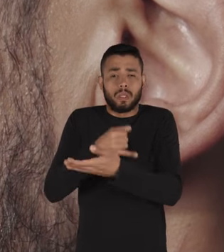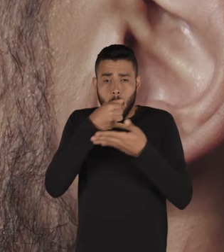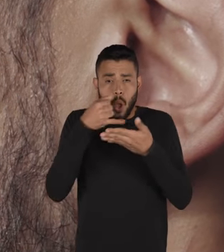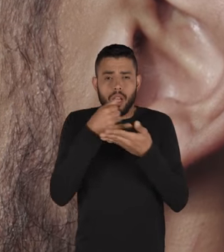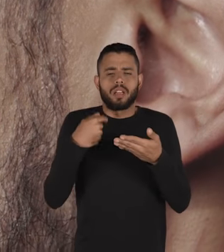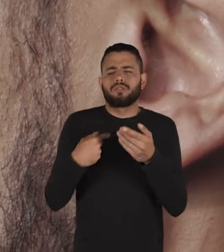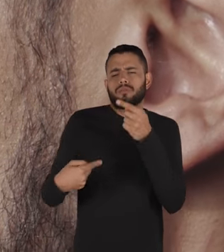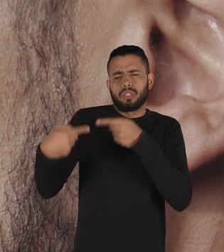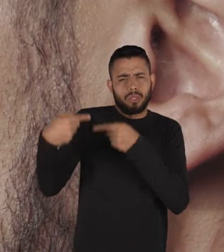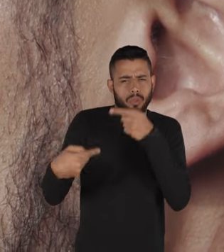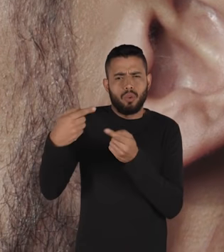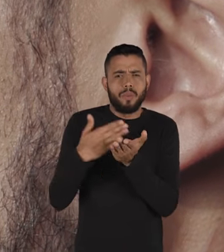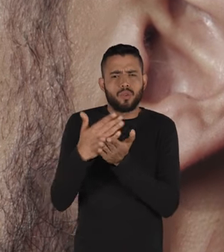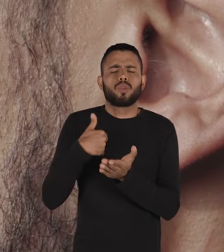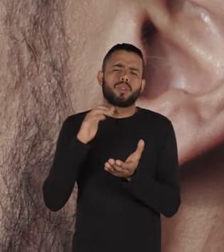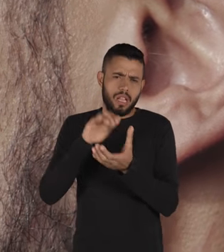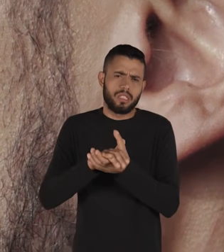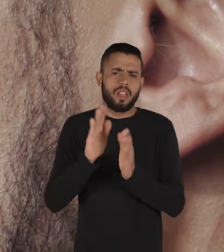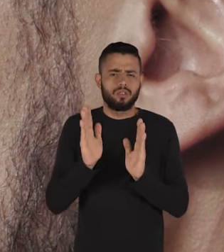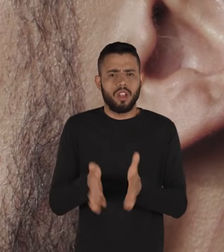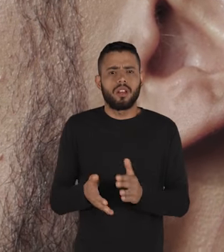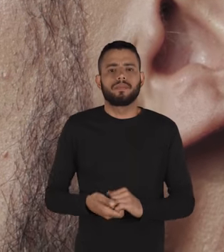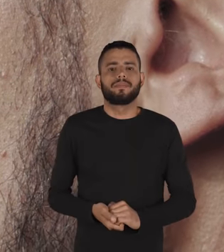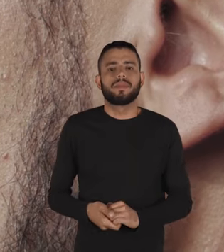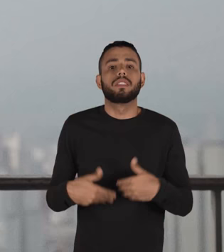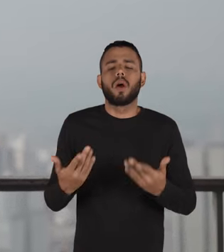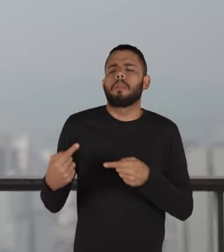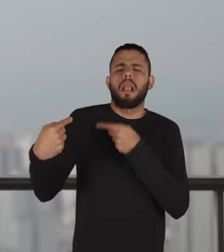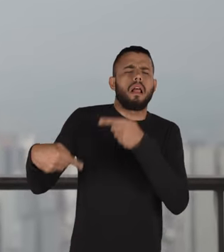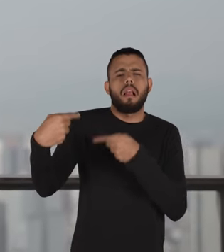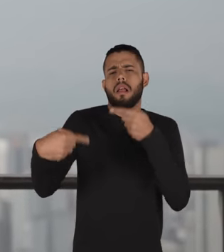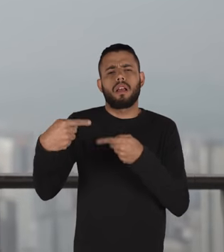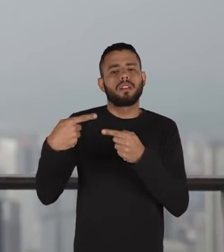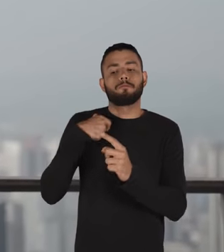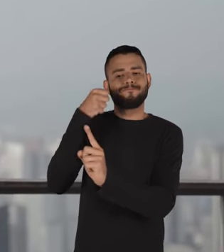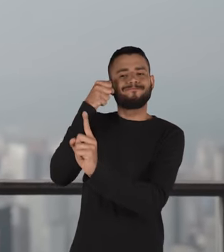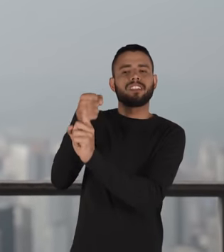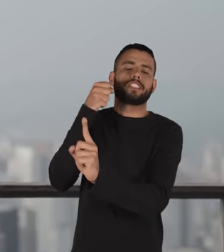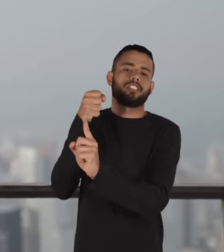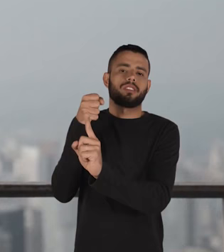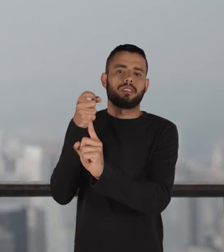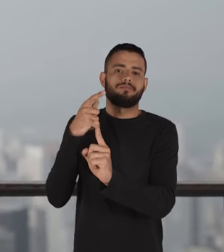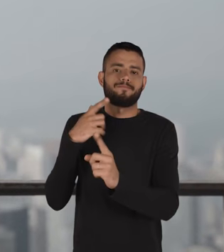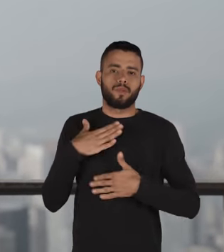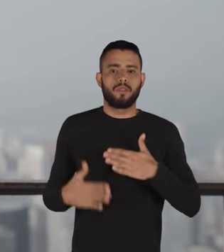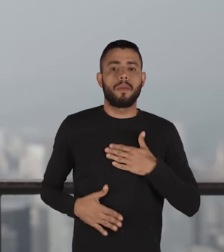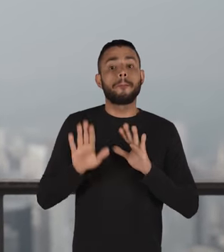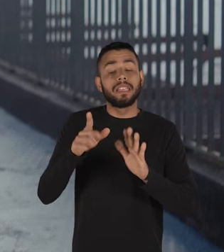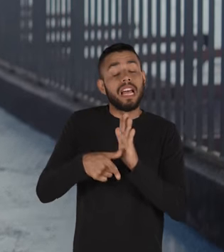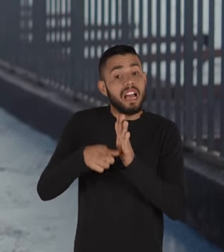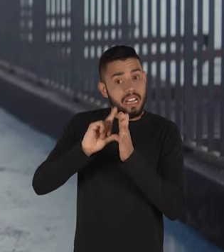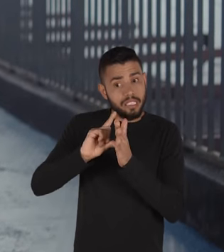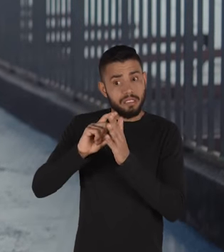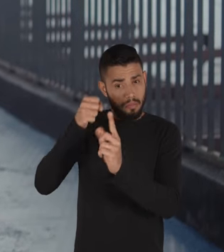iniciou uma discussão eu já tinha casado estava casado e daí no meio dessa discussão eu acabei agredindo ela fisicamente mas assim